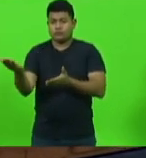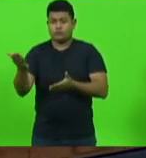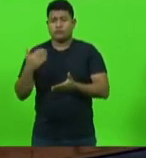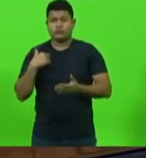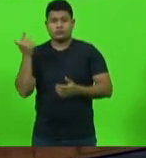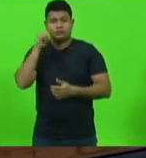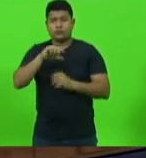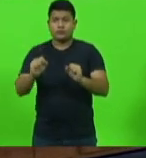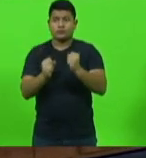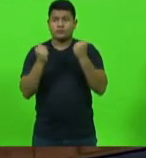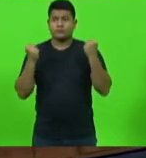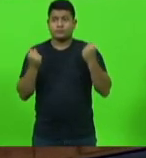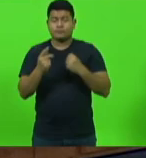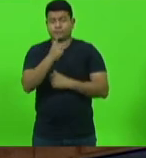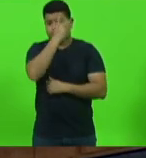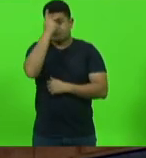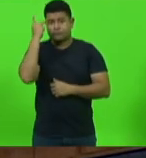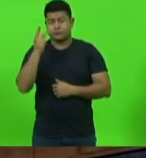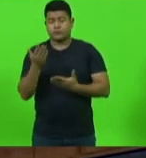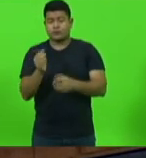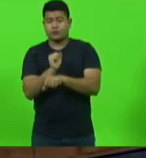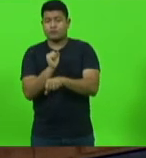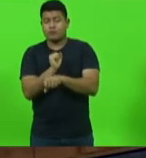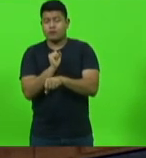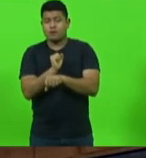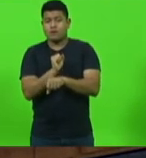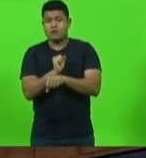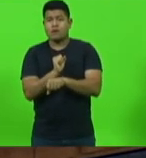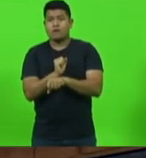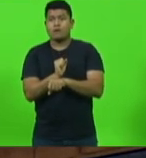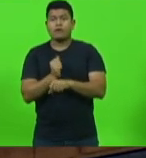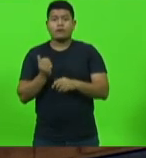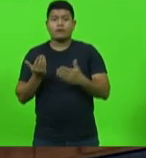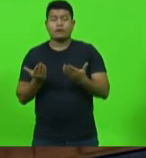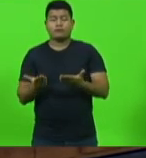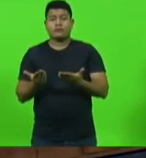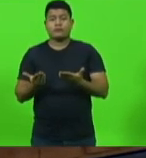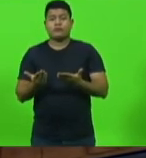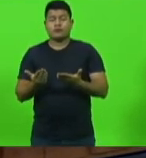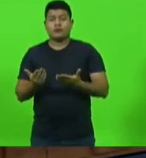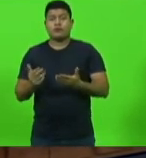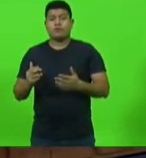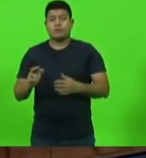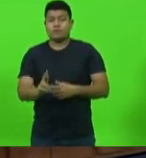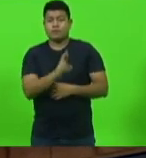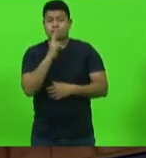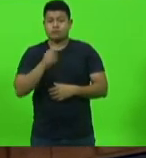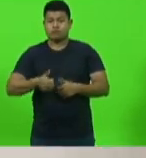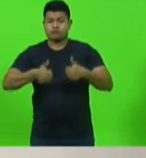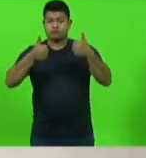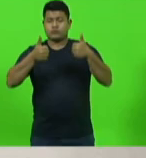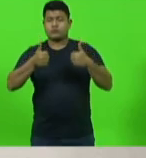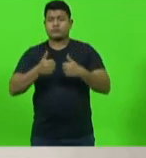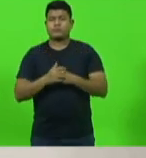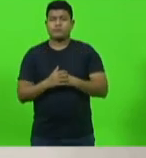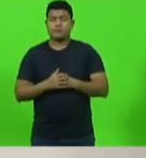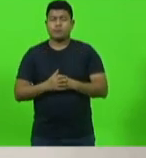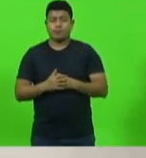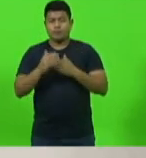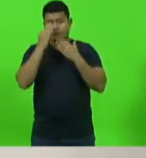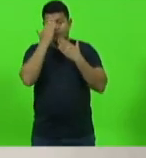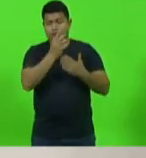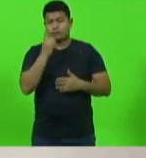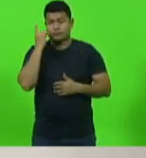as pessoas que estão lá aguardando um resultado positivo desse caso. Obrigado, deputados.